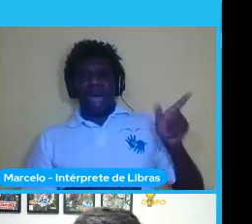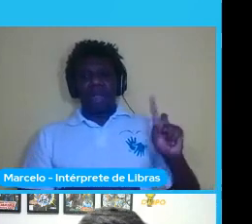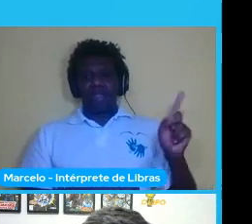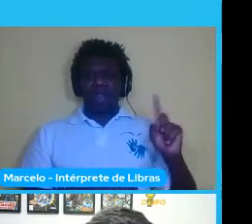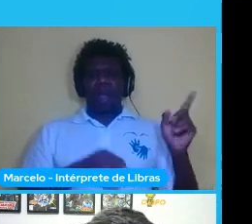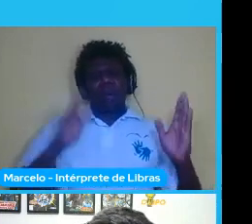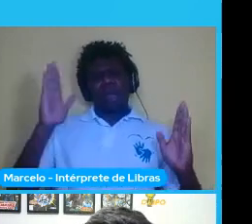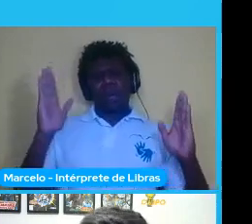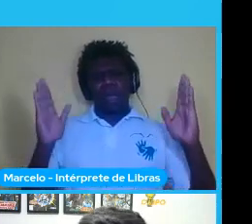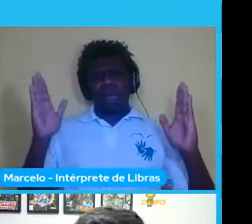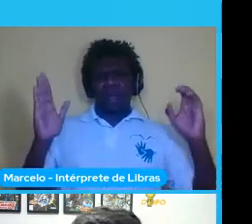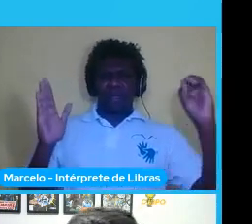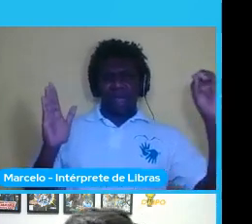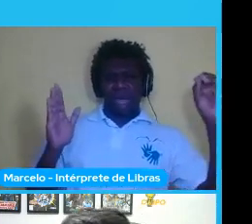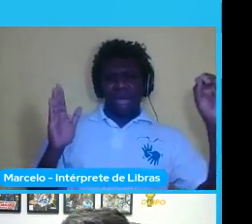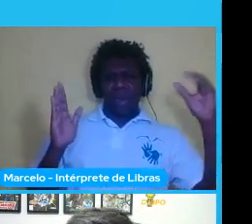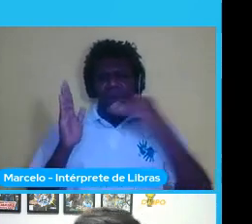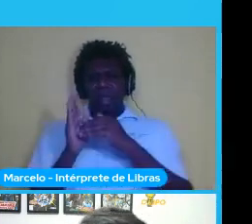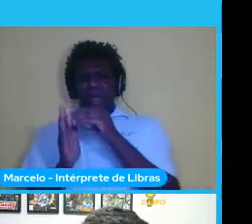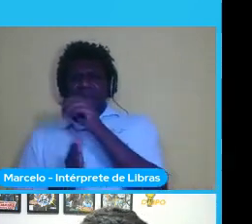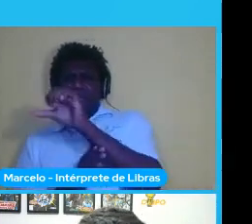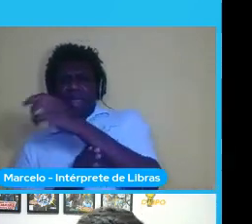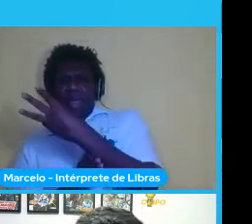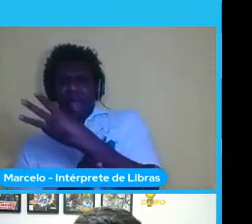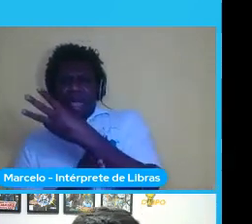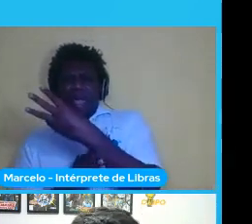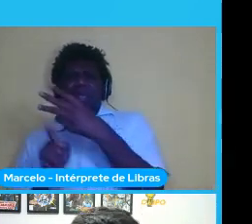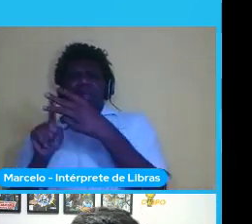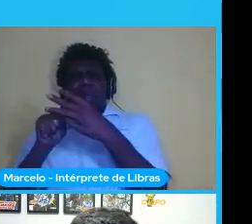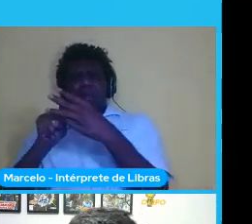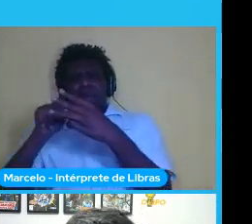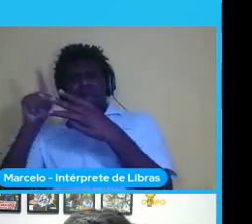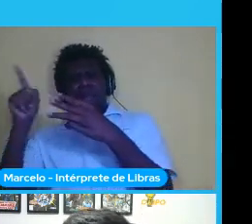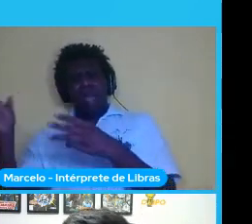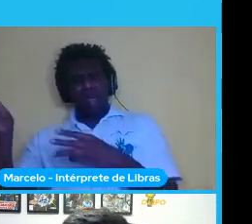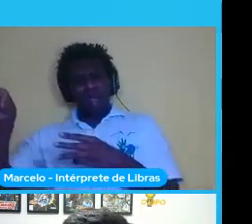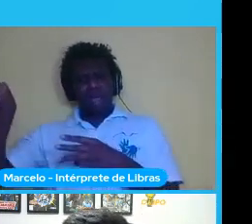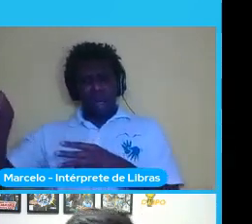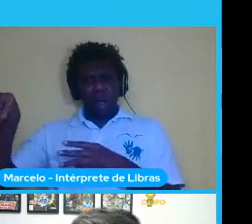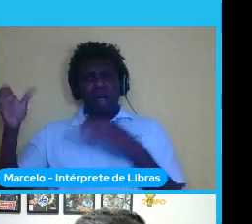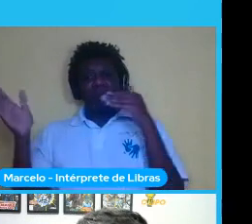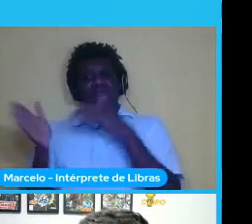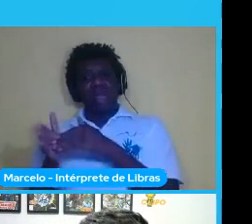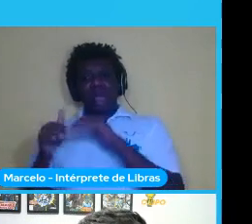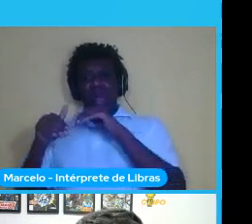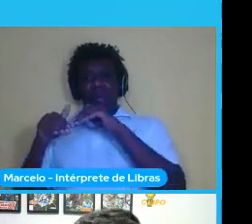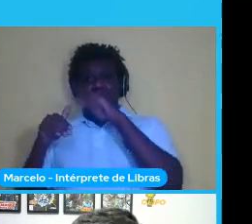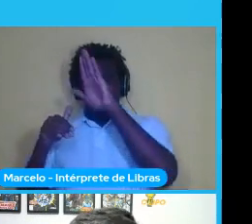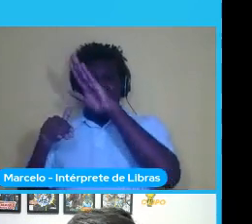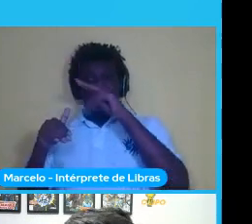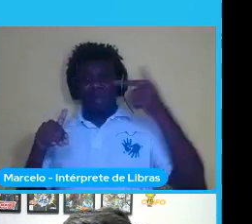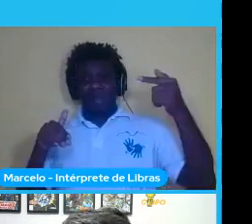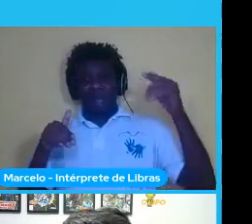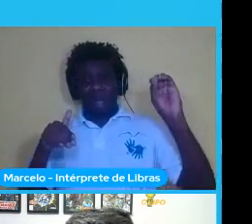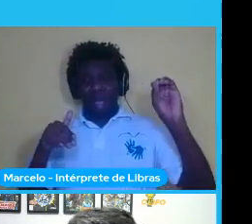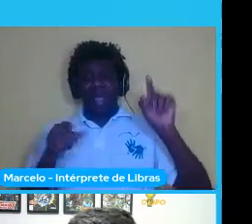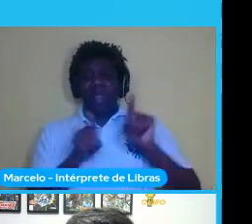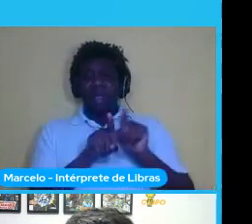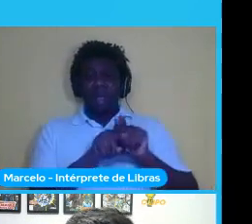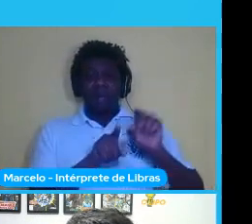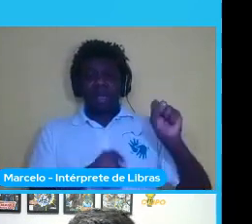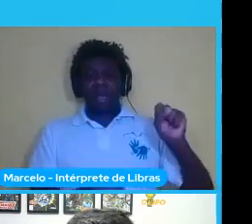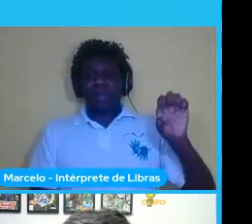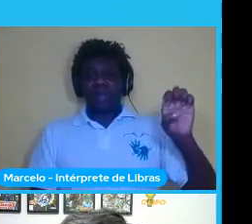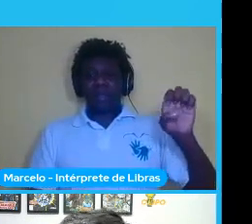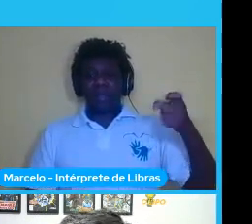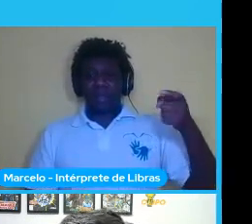0 e 3 3 e 9 e assim por diante até mais de 70 e sexo ele gera masculino